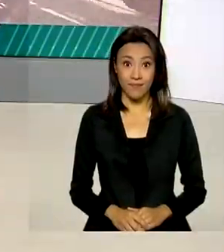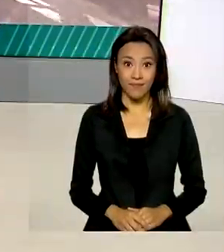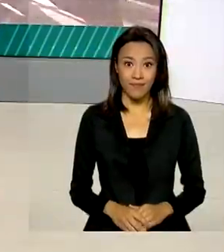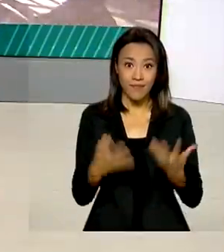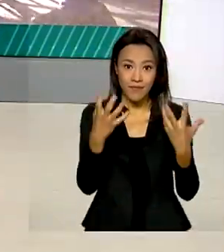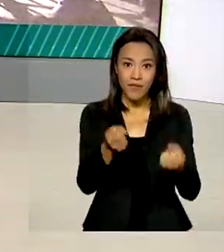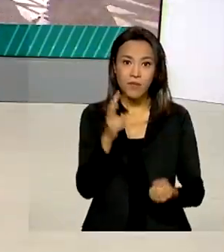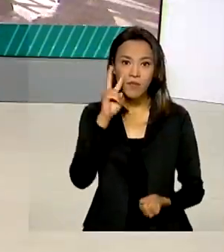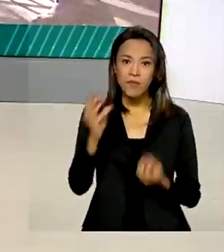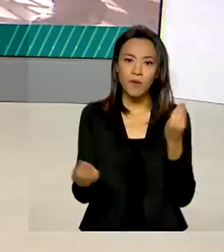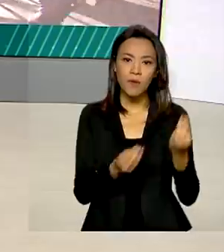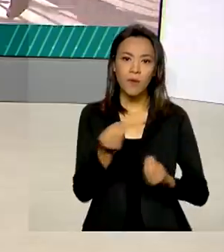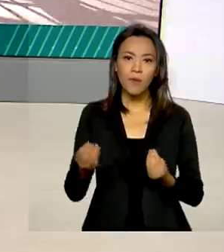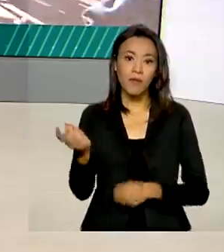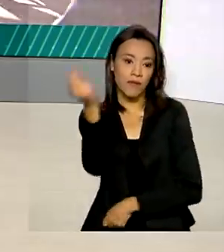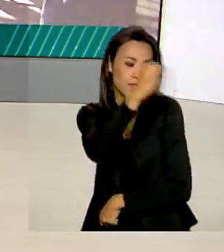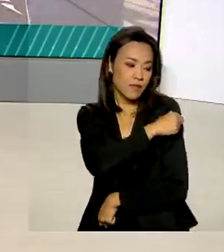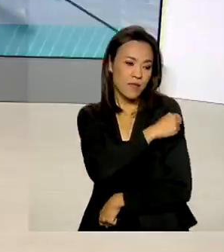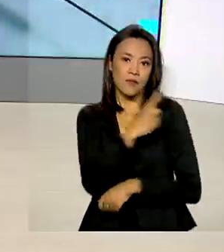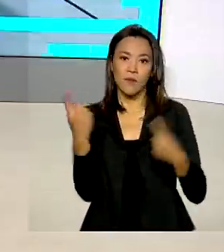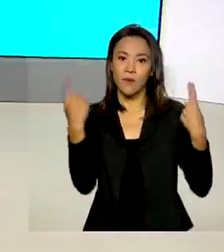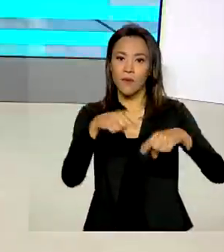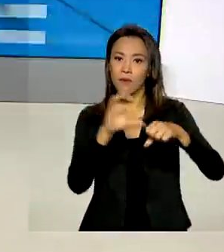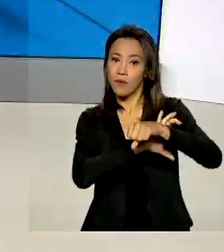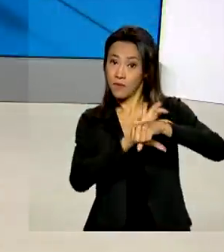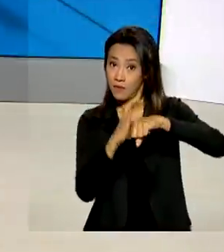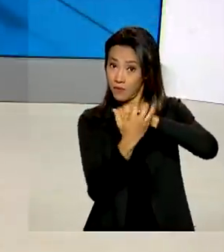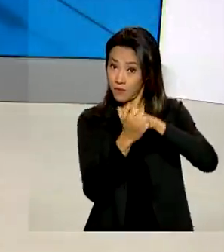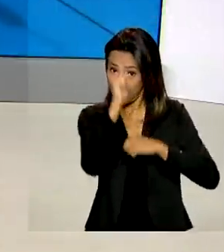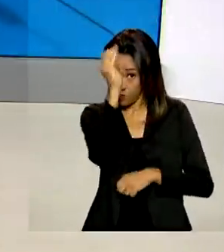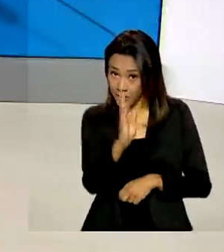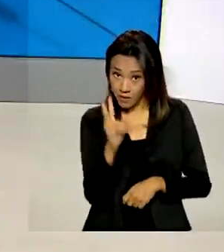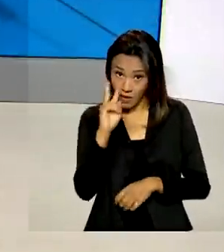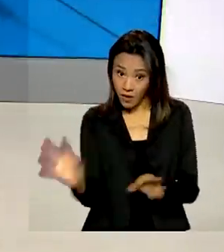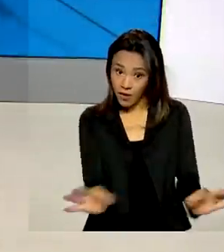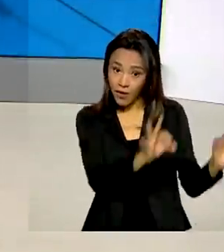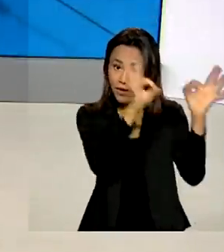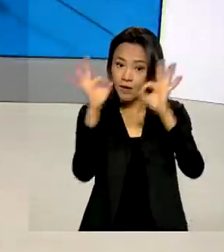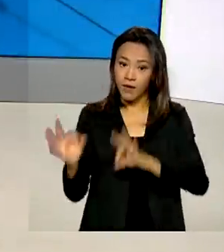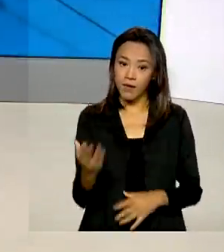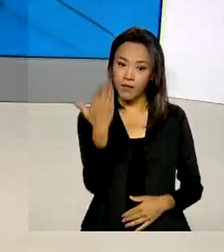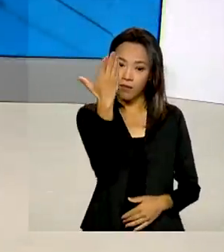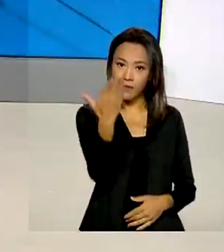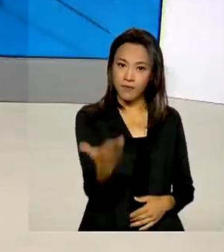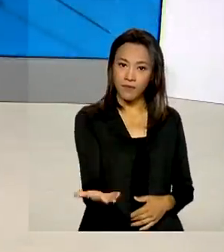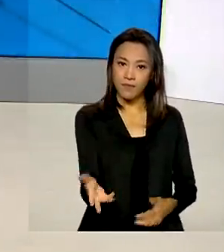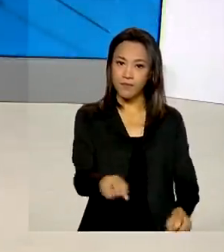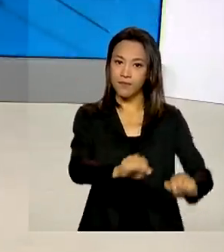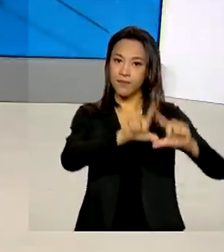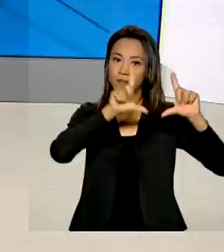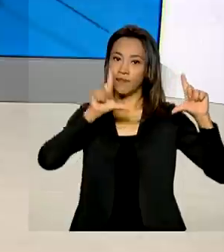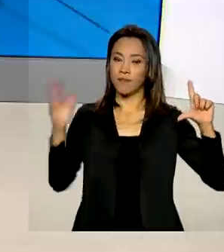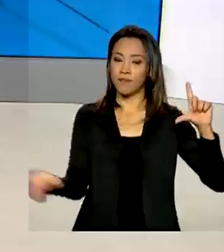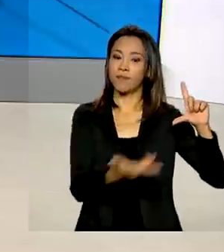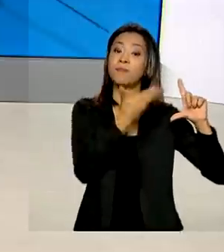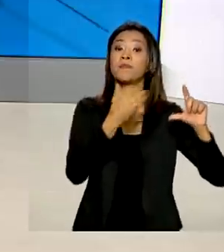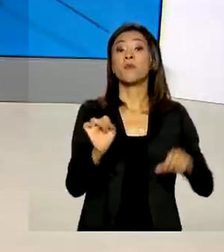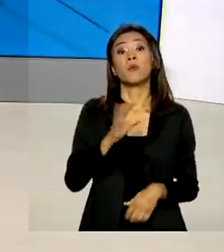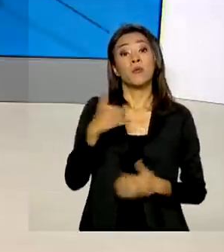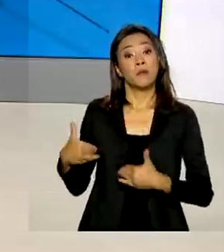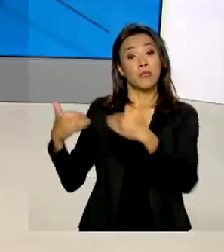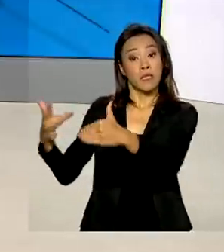Vamos saber como está a vacinação contra a covid-19 no país? Acompanhe os números aqui comigo no nosso telão. O Ministério da Saúde já